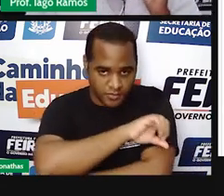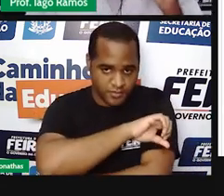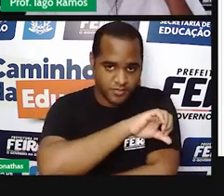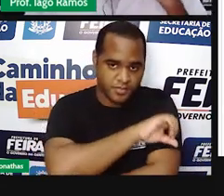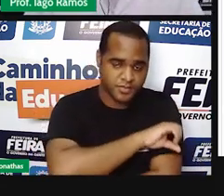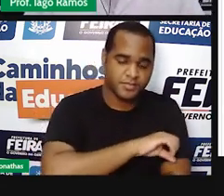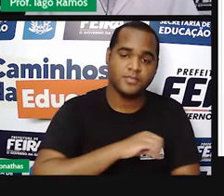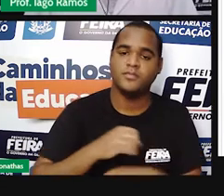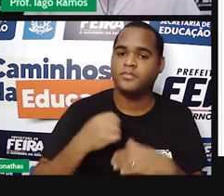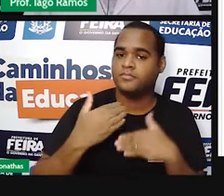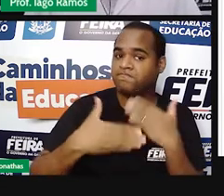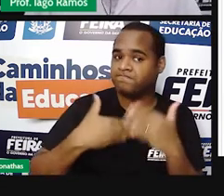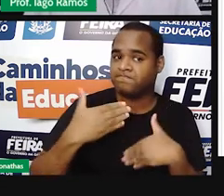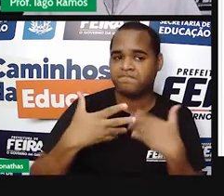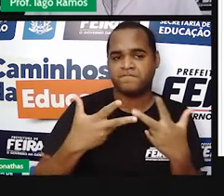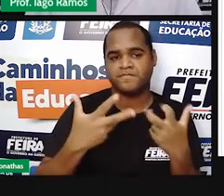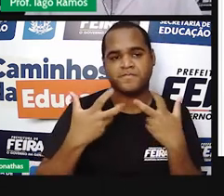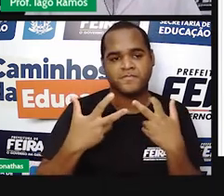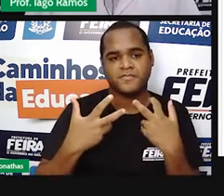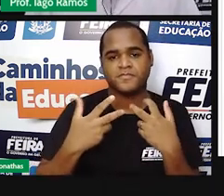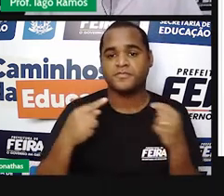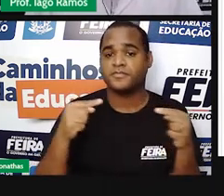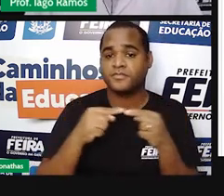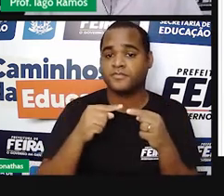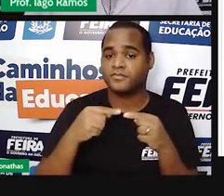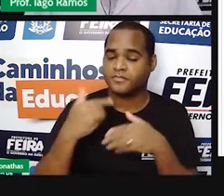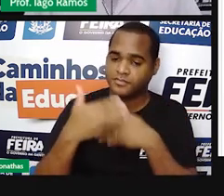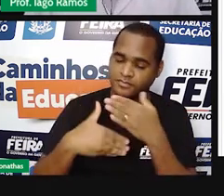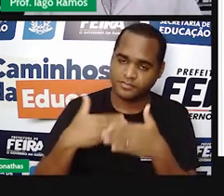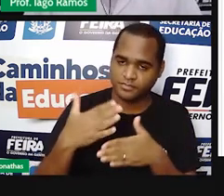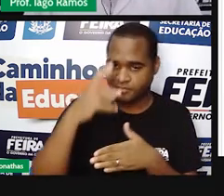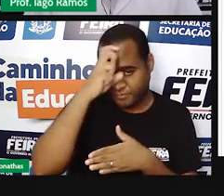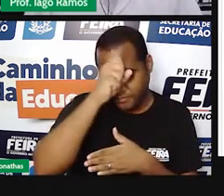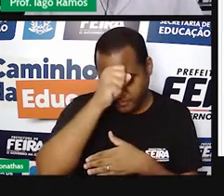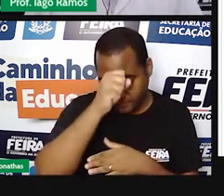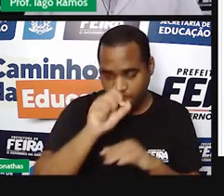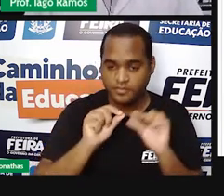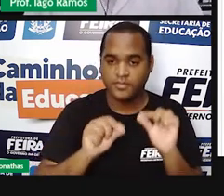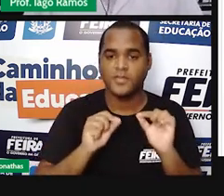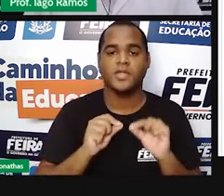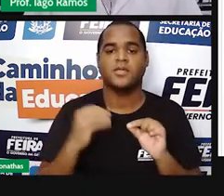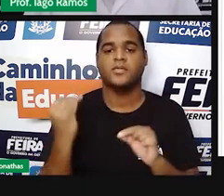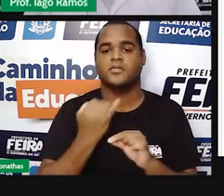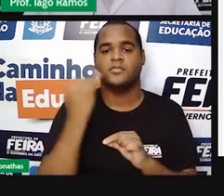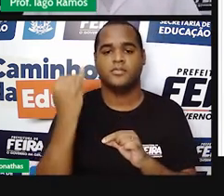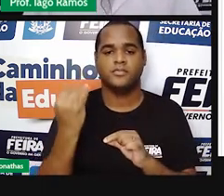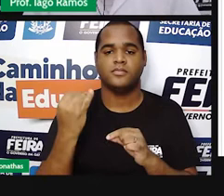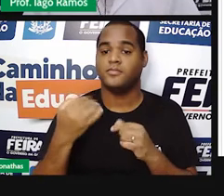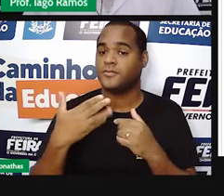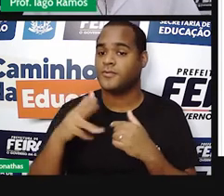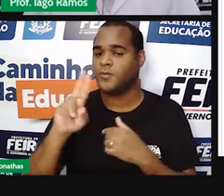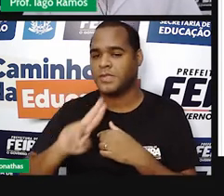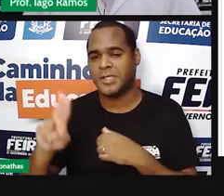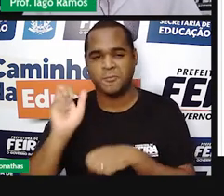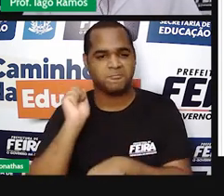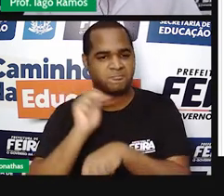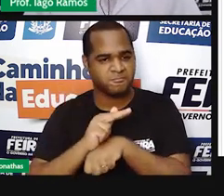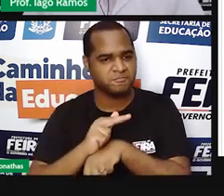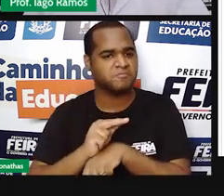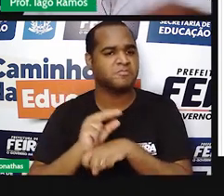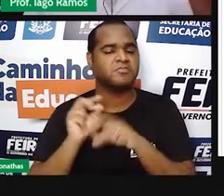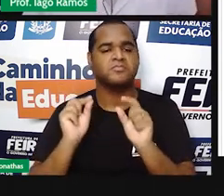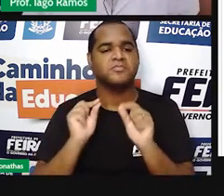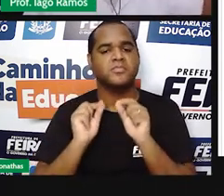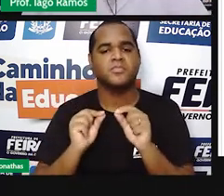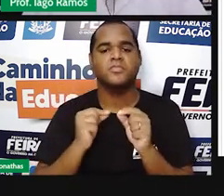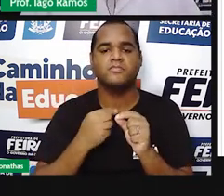daqui a pouco tempo vai se deparar com ele aí para poder ingressar em uma universidade, sei lá, talvez